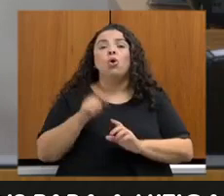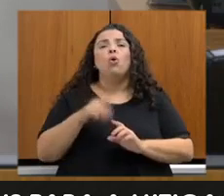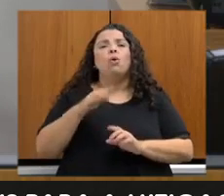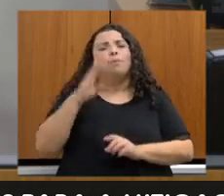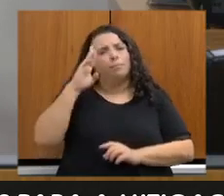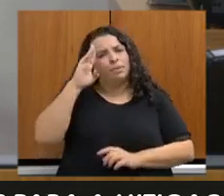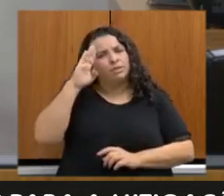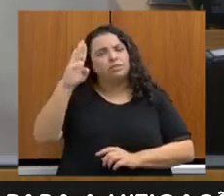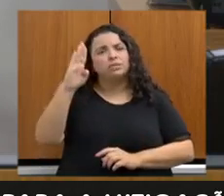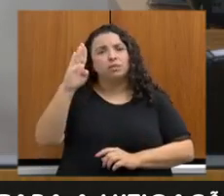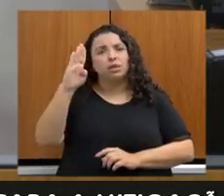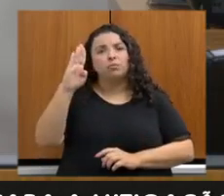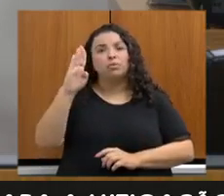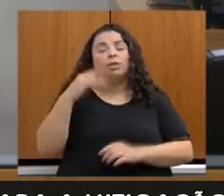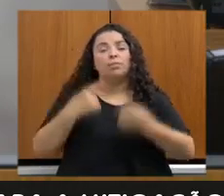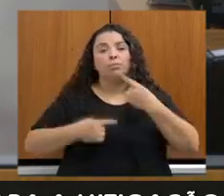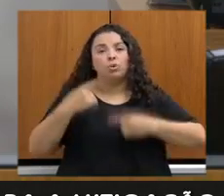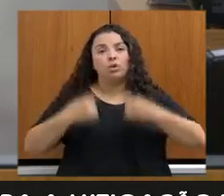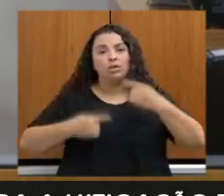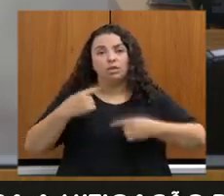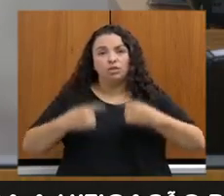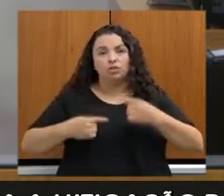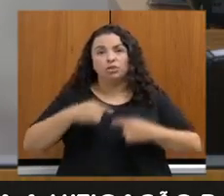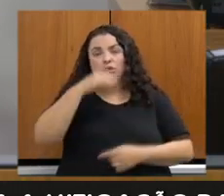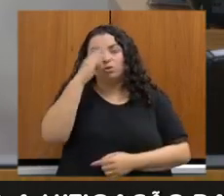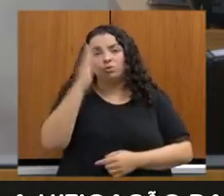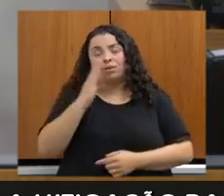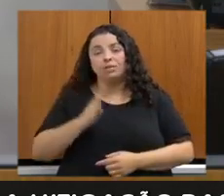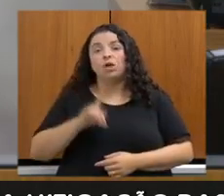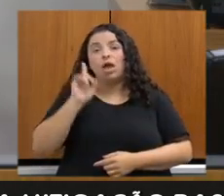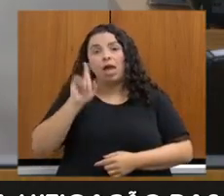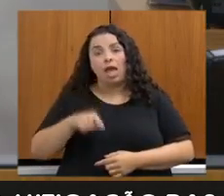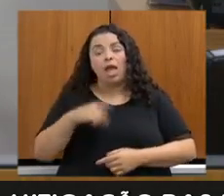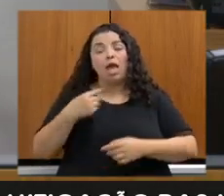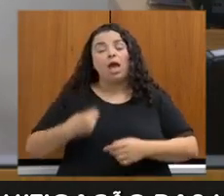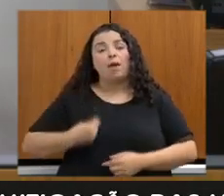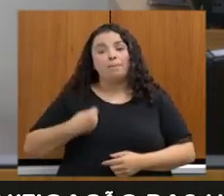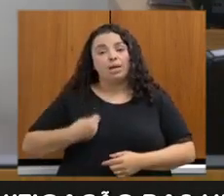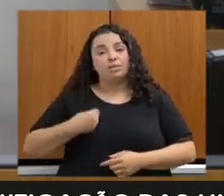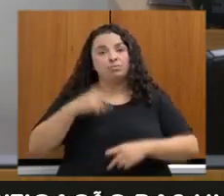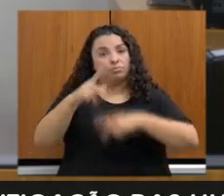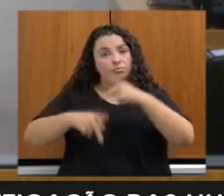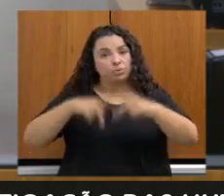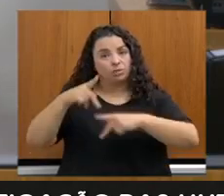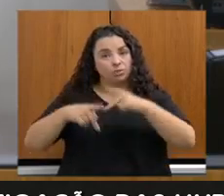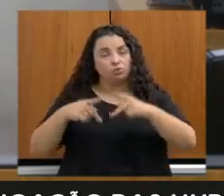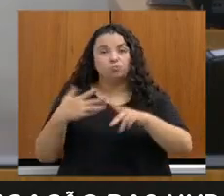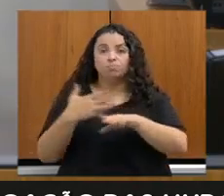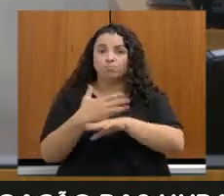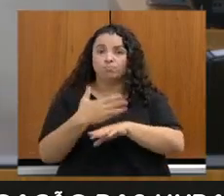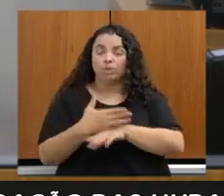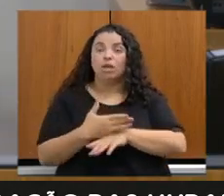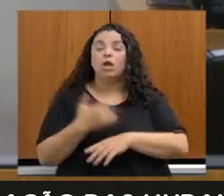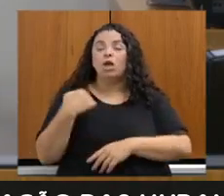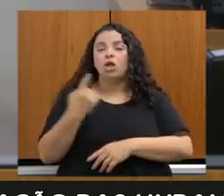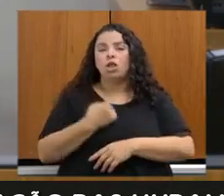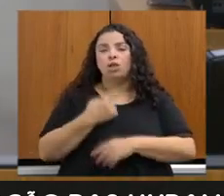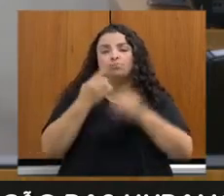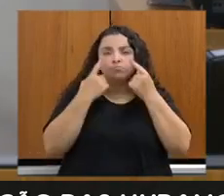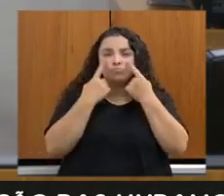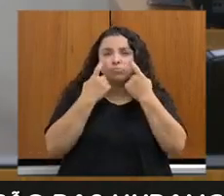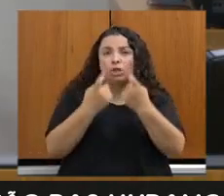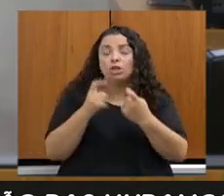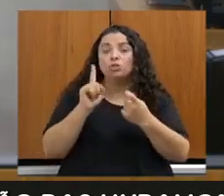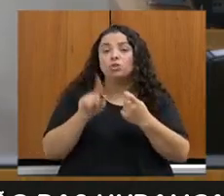mudança do clima é a participação cidadã, interessa a essa comissão acompanhar a elaboração do